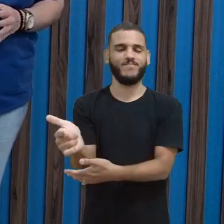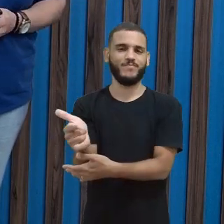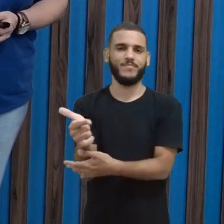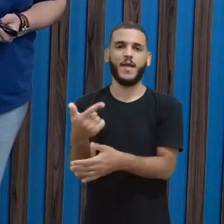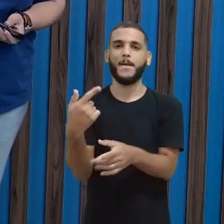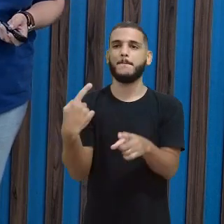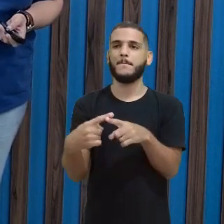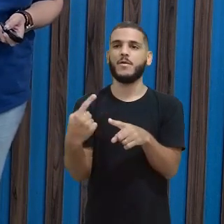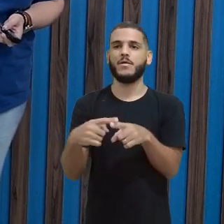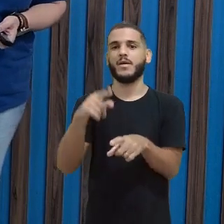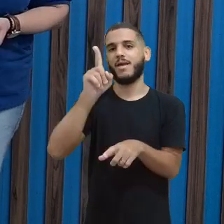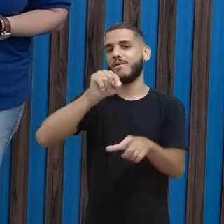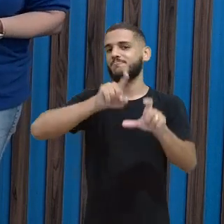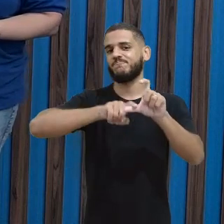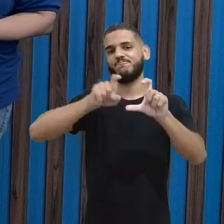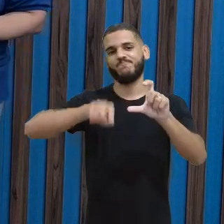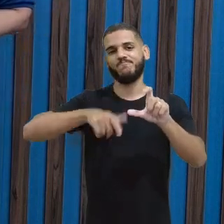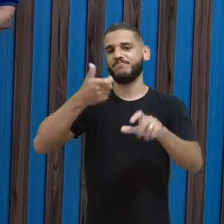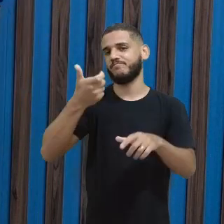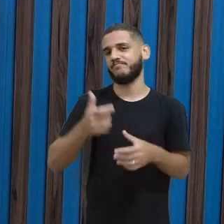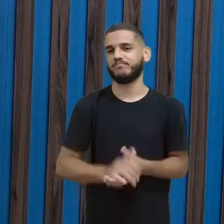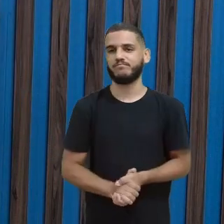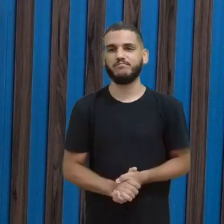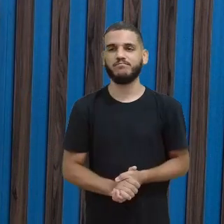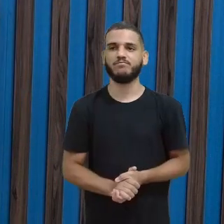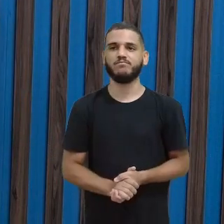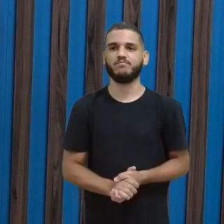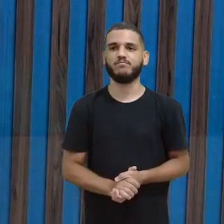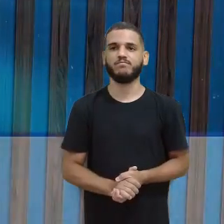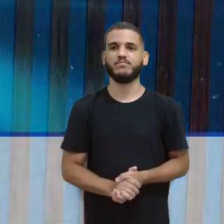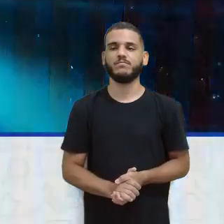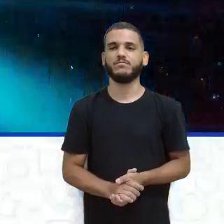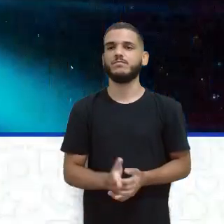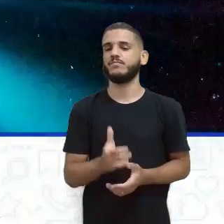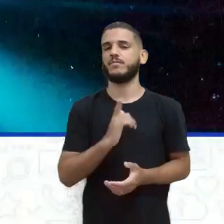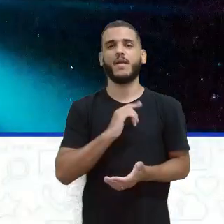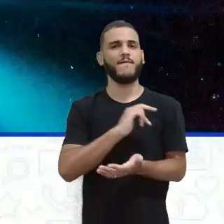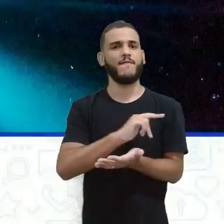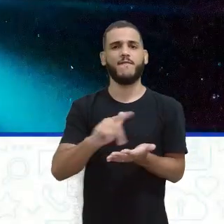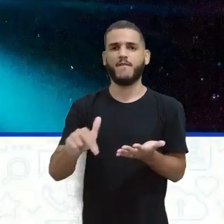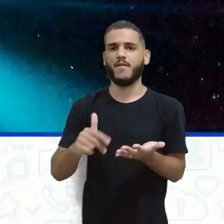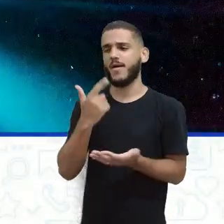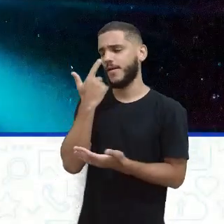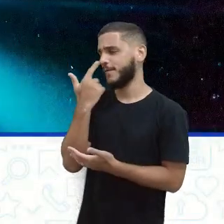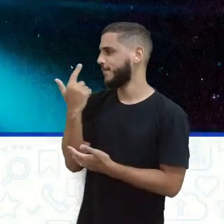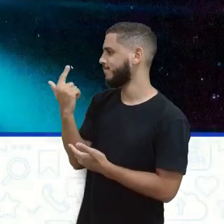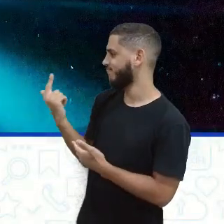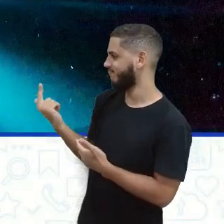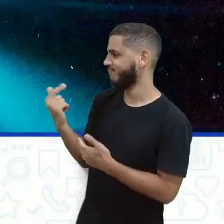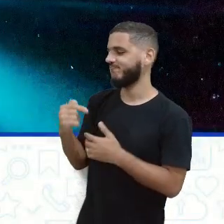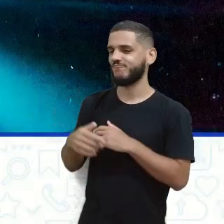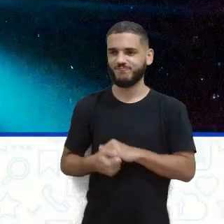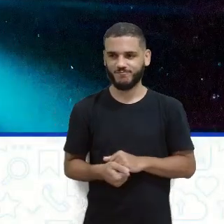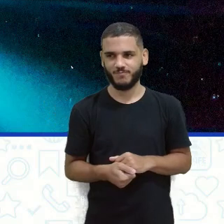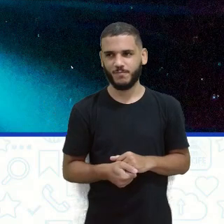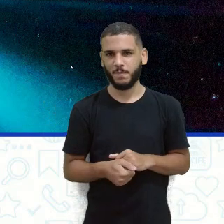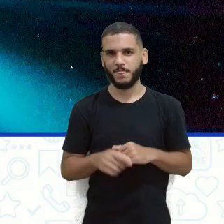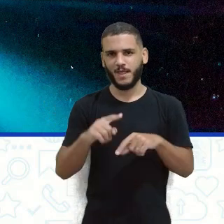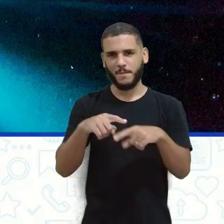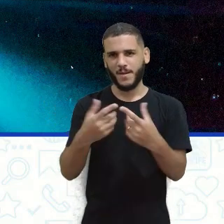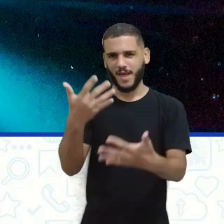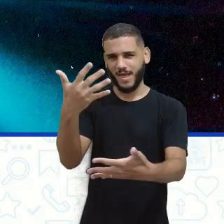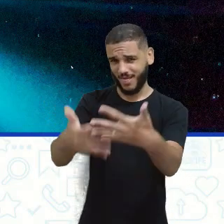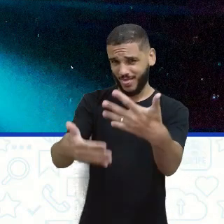tomando. Então, se você olhar direitinho para essa foto, olha só. Temos raios de luz para todo lado. Mas eles não se